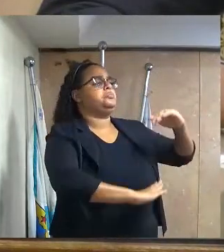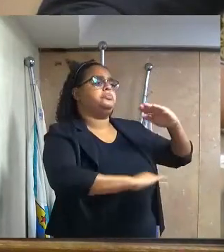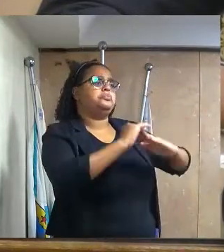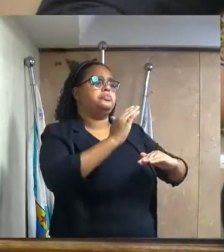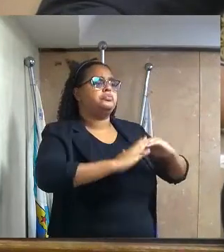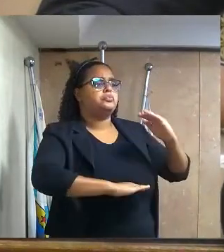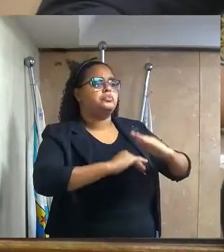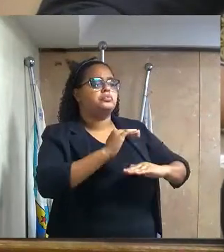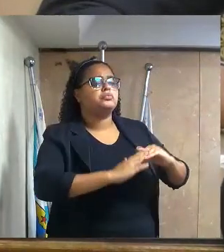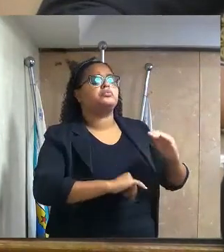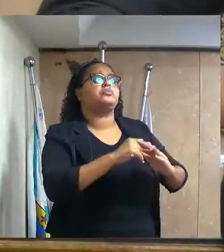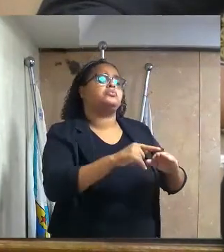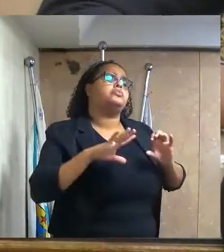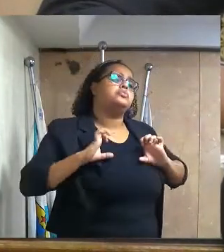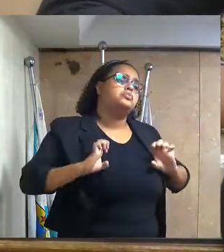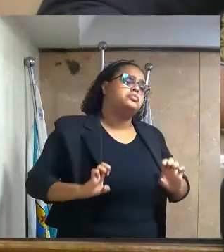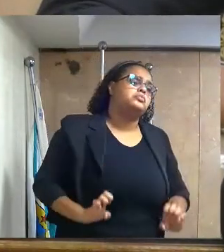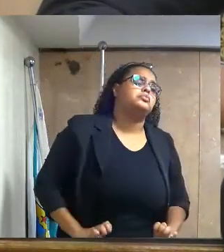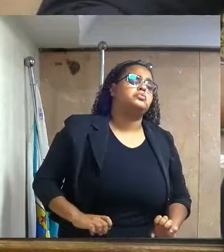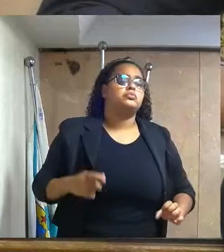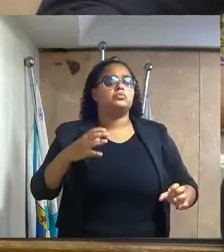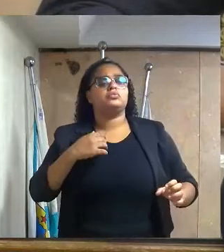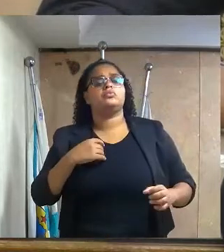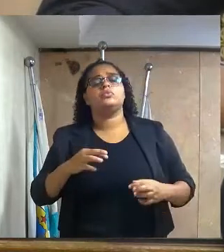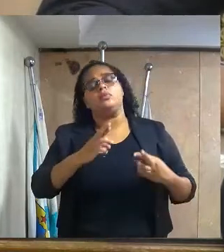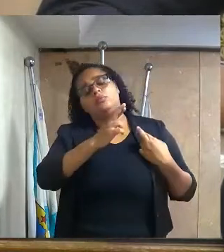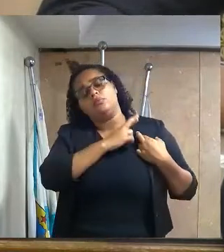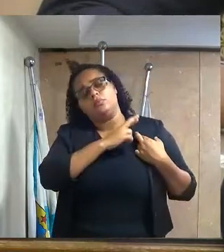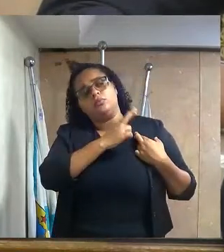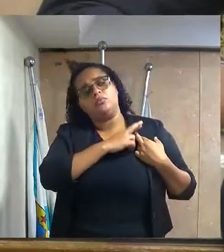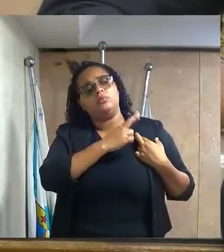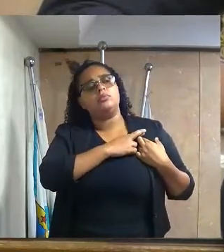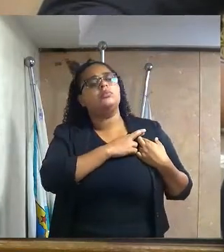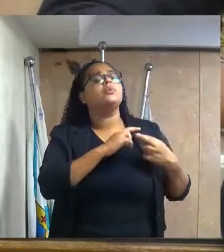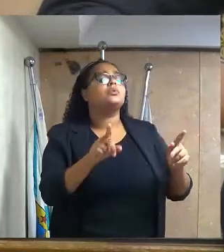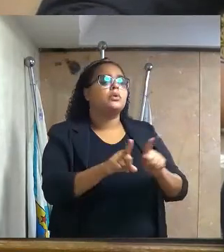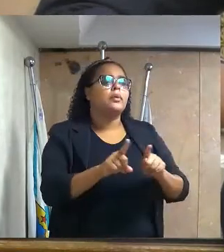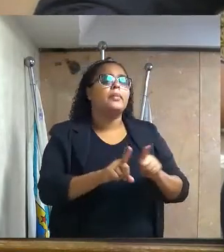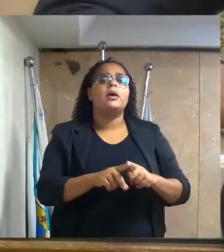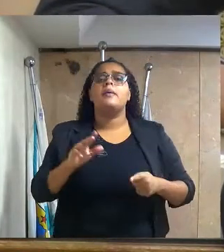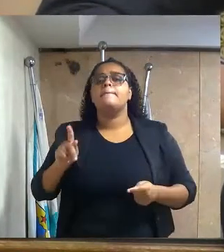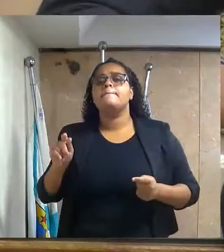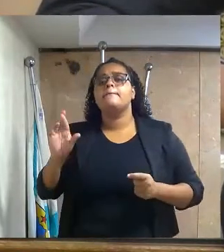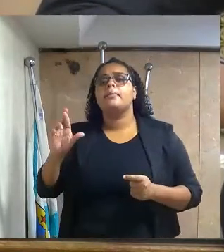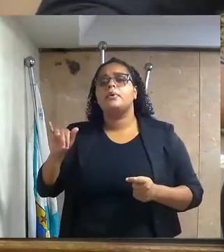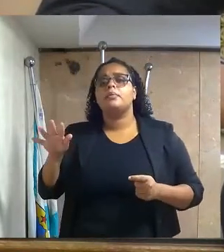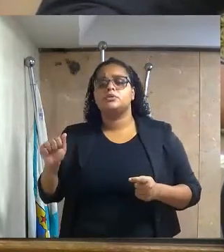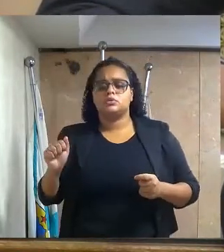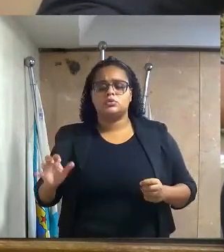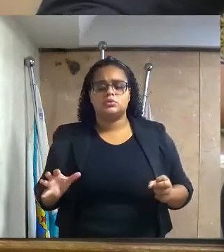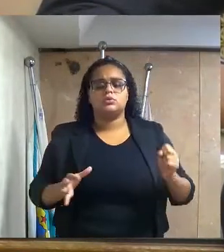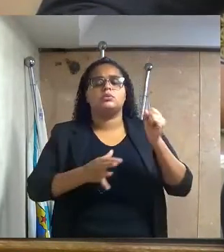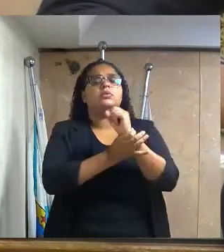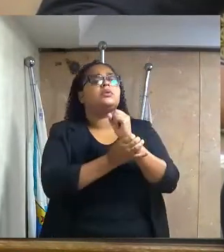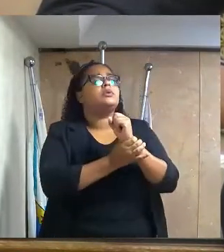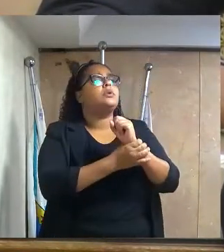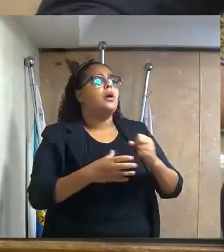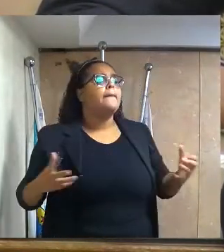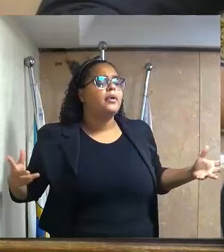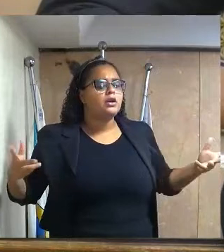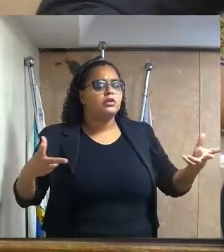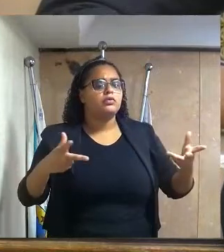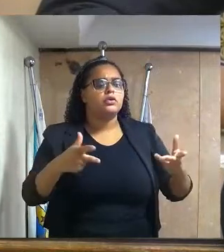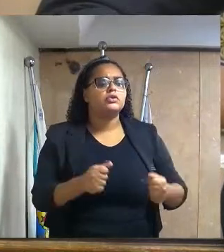suas funções, na ética, dirigência, responsabilidade e primazia, a fim de assegurar atendimento de excelência